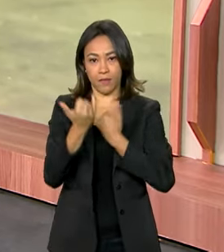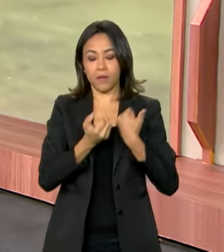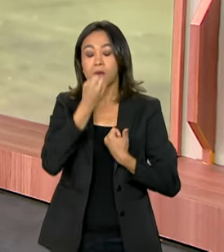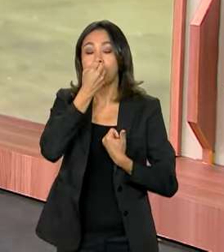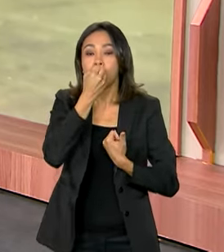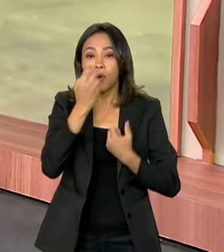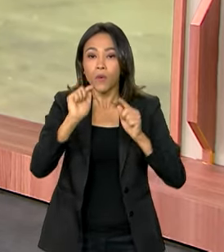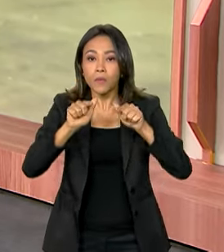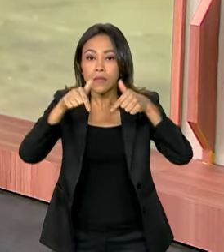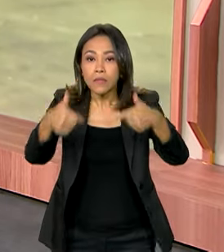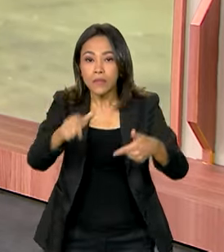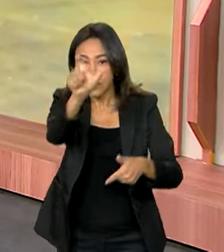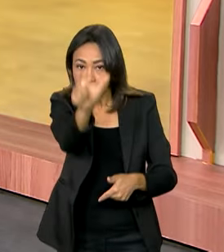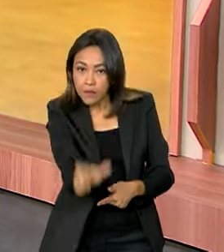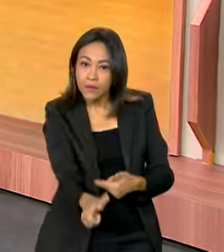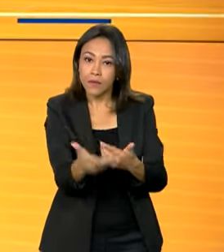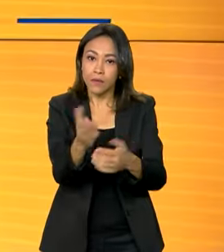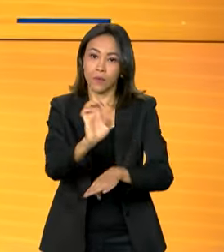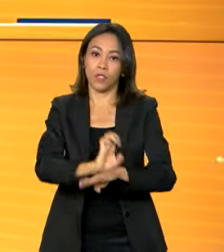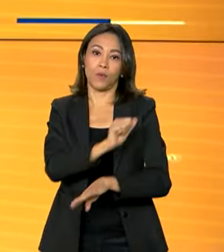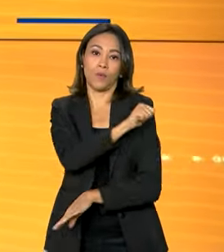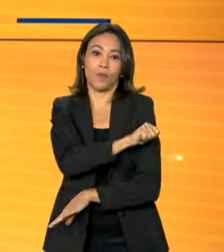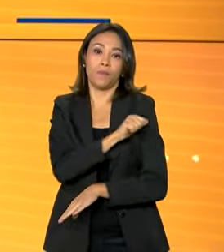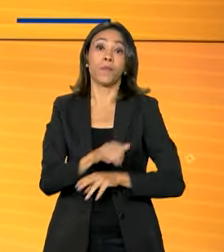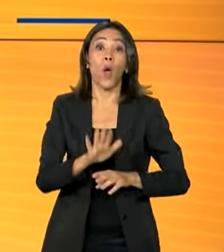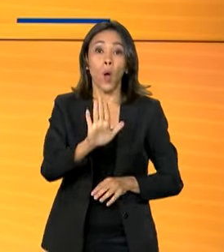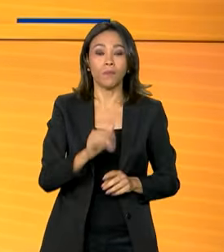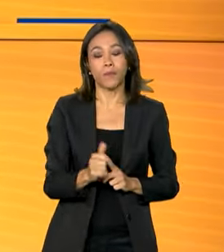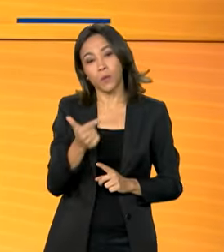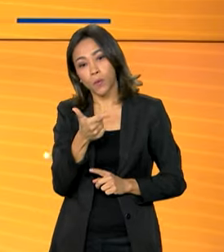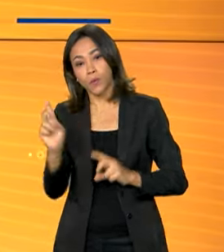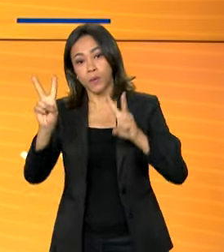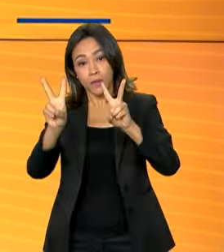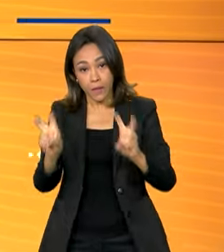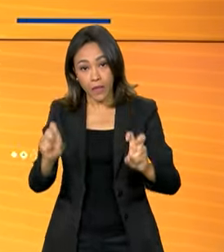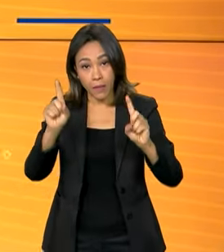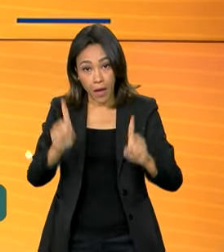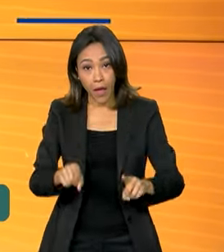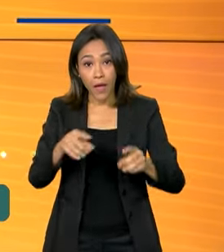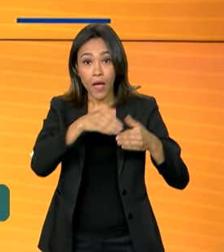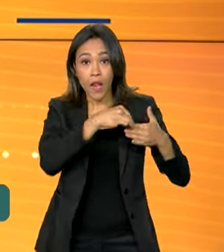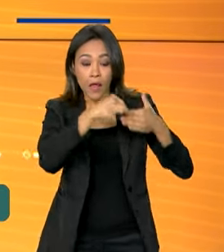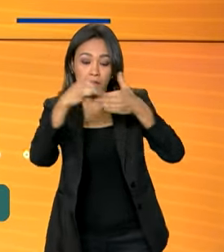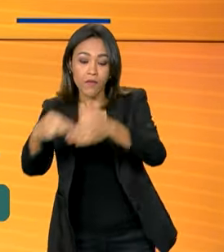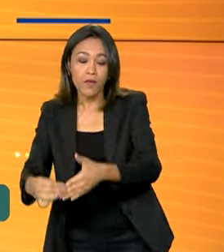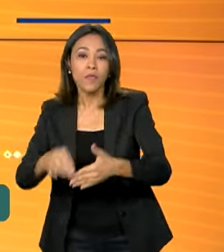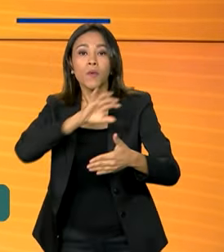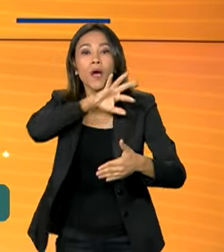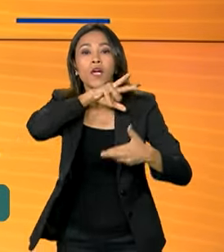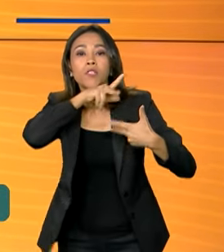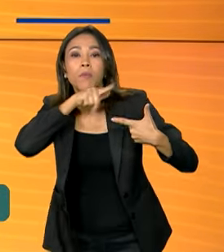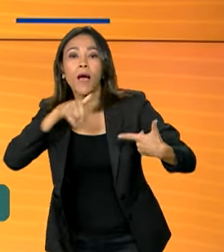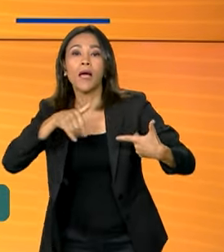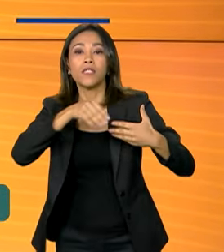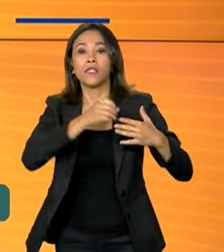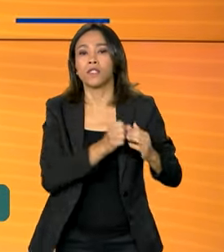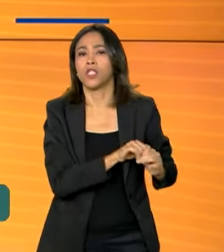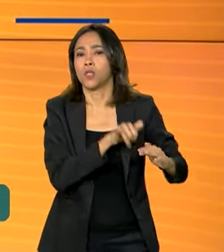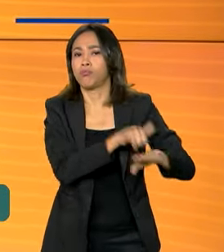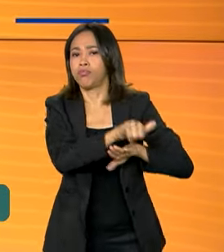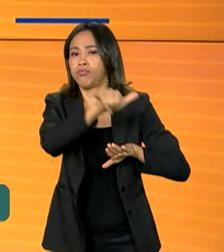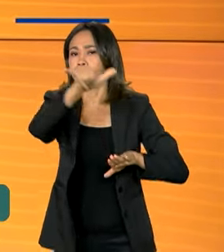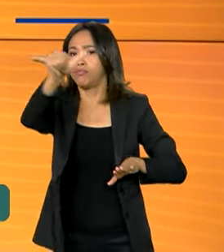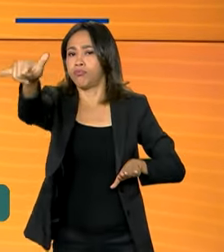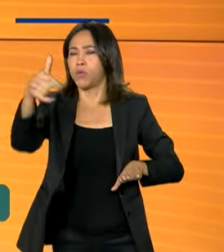trabalho para você aí no Rio de Janeiro. E o assunto agora é o transporte de animais domésticos em voos nacionais. Depois do